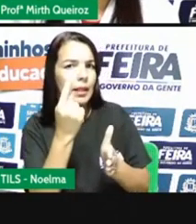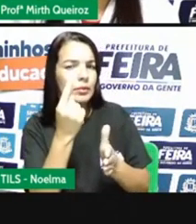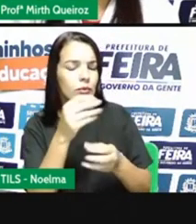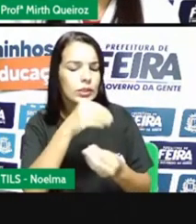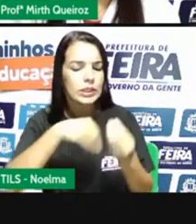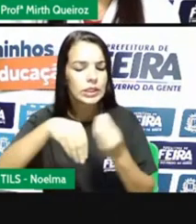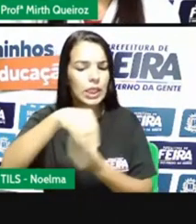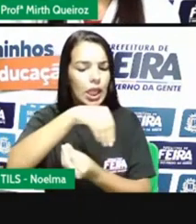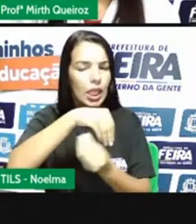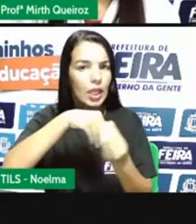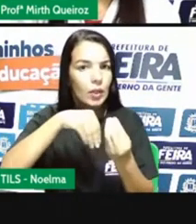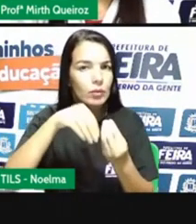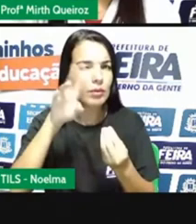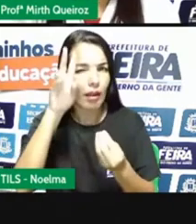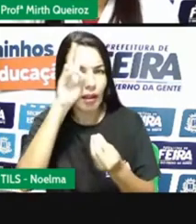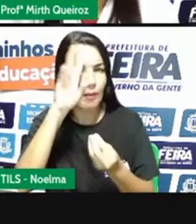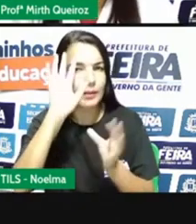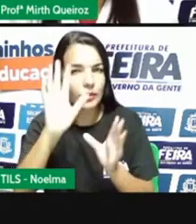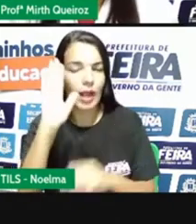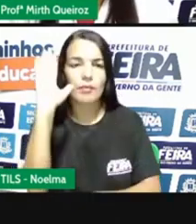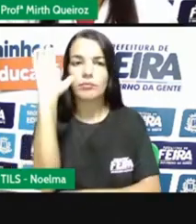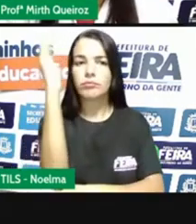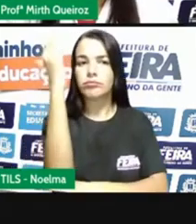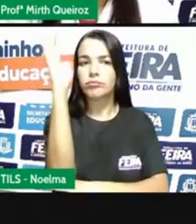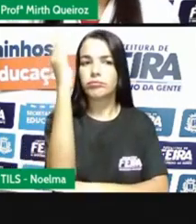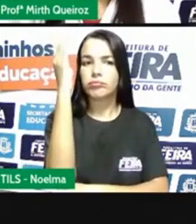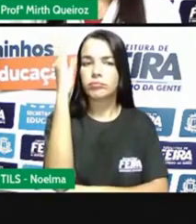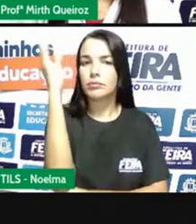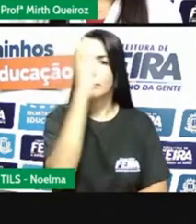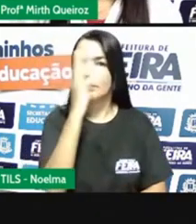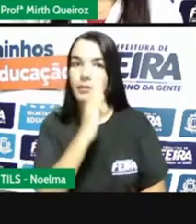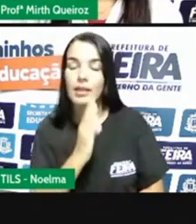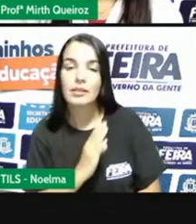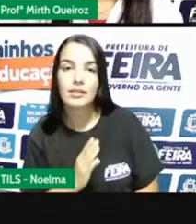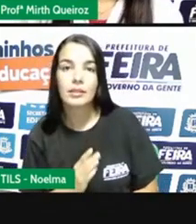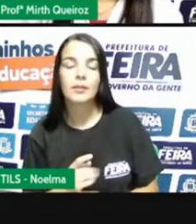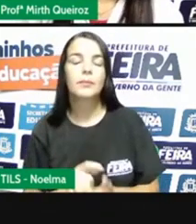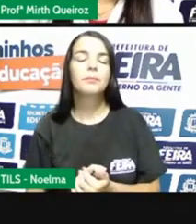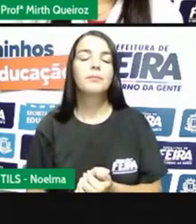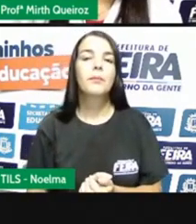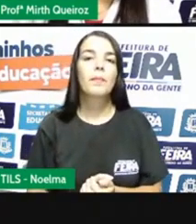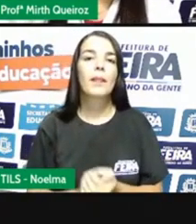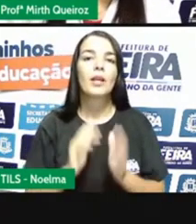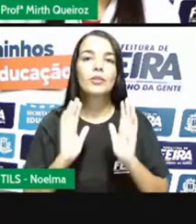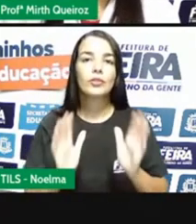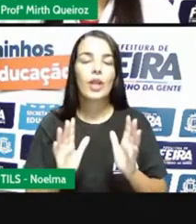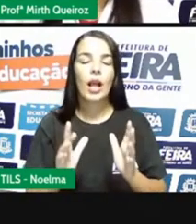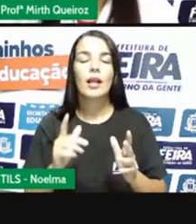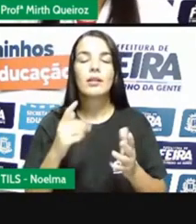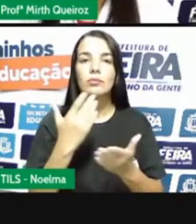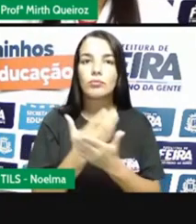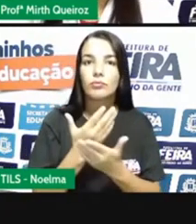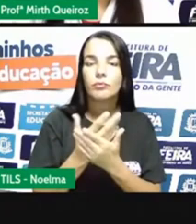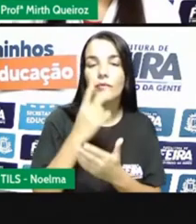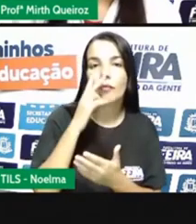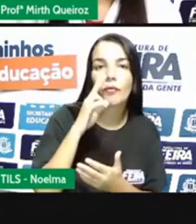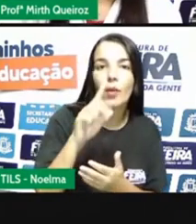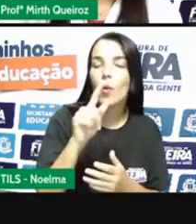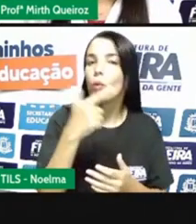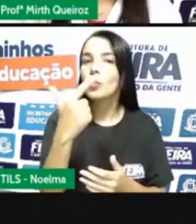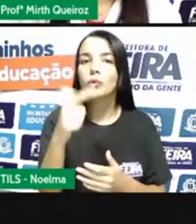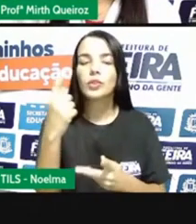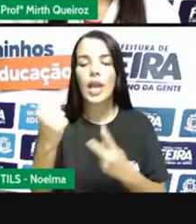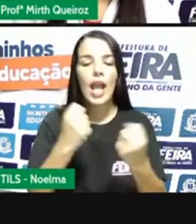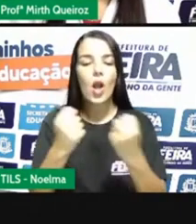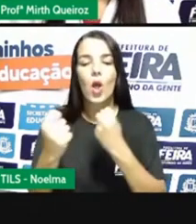-Brasil, né? A comercialização do pau-Brasil, porém não era economicamente organizado, né?